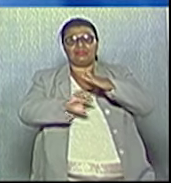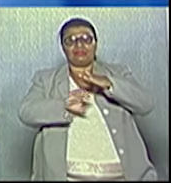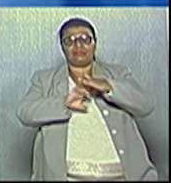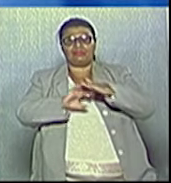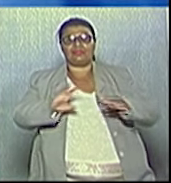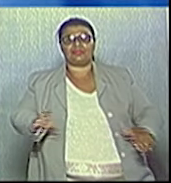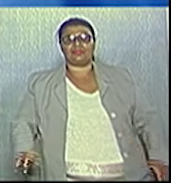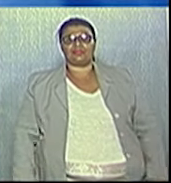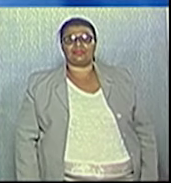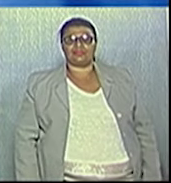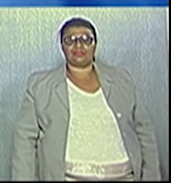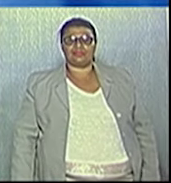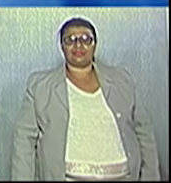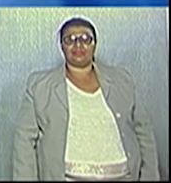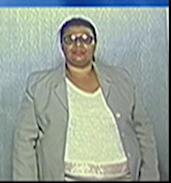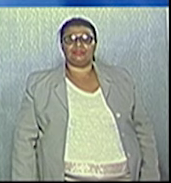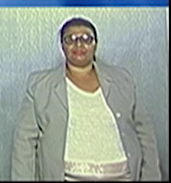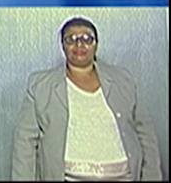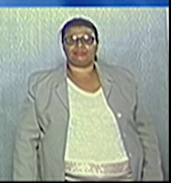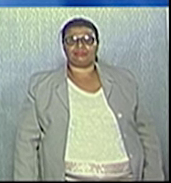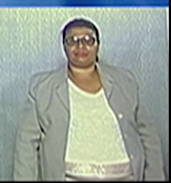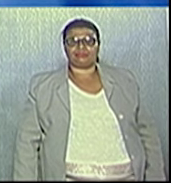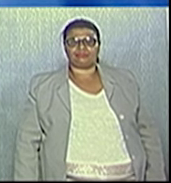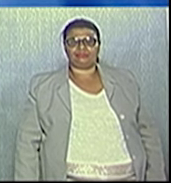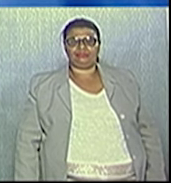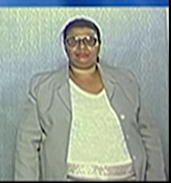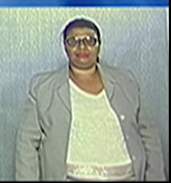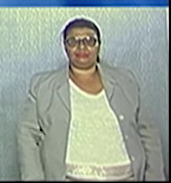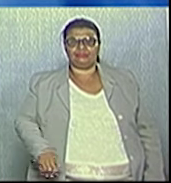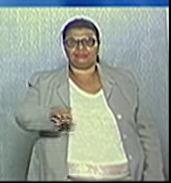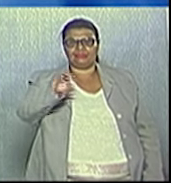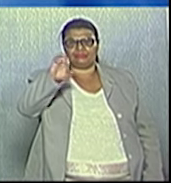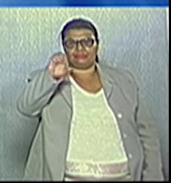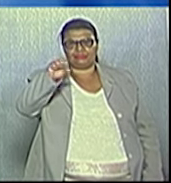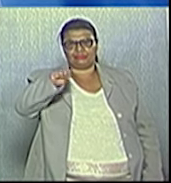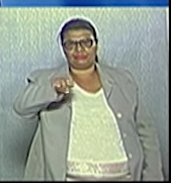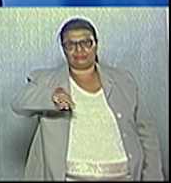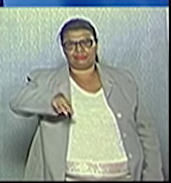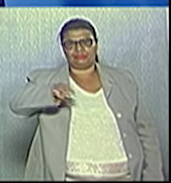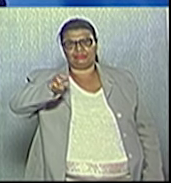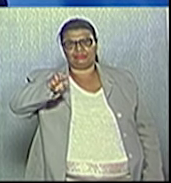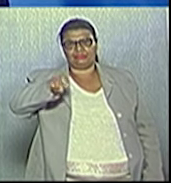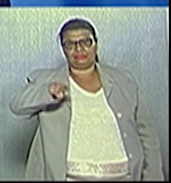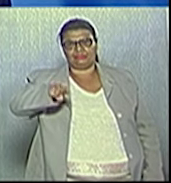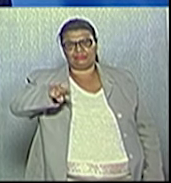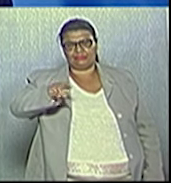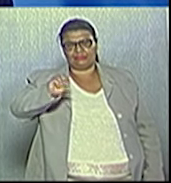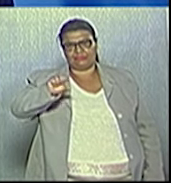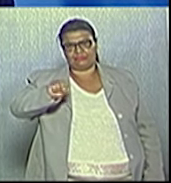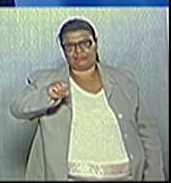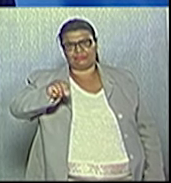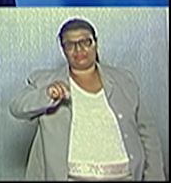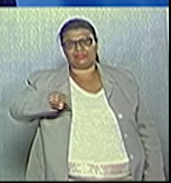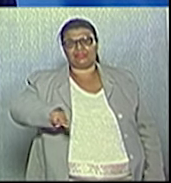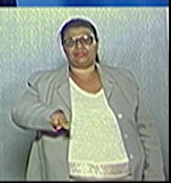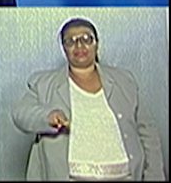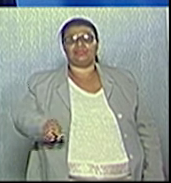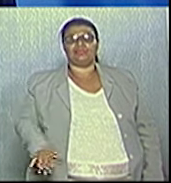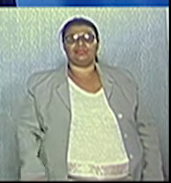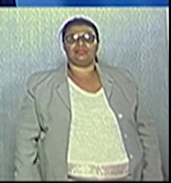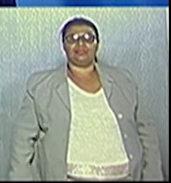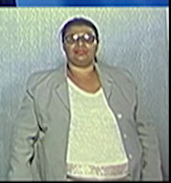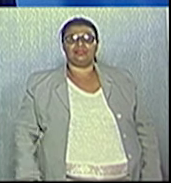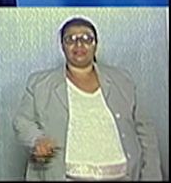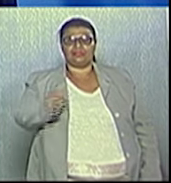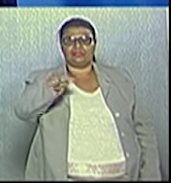Seguimos com o nosso debate. Agora, quem faz a pergunta é o candidato Emerson Goulart, do PSD. Pelas regras, candidato, pergunta deve ser feita a candidata